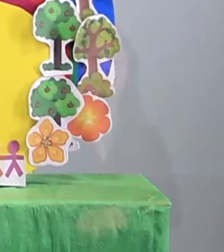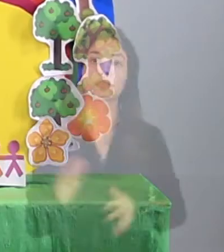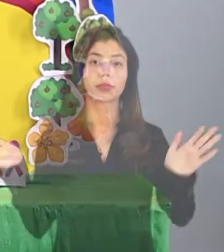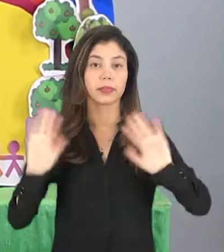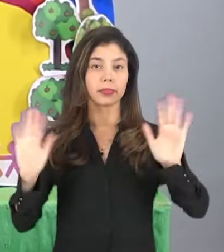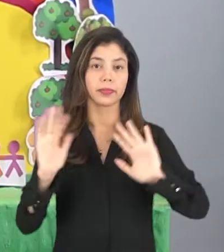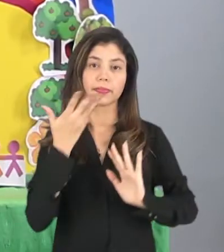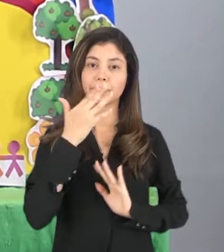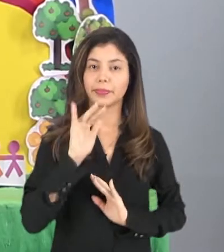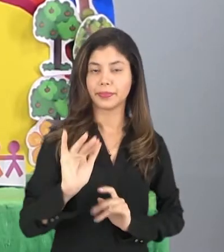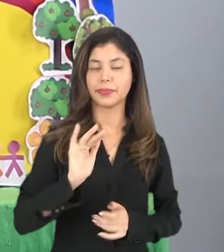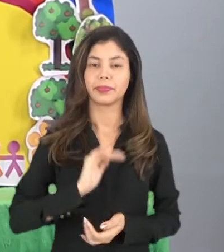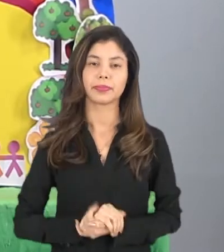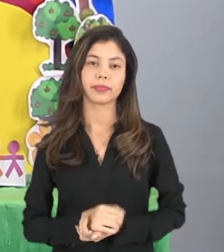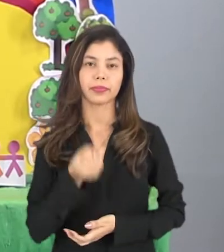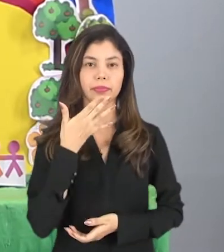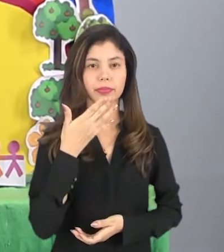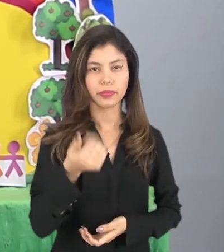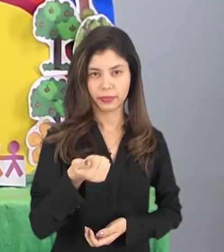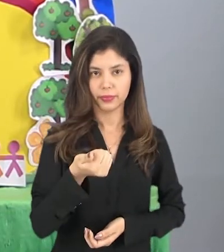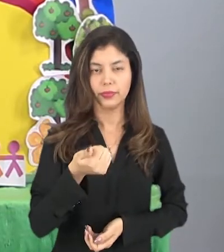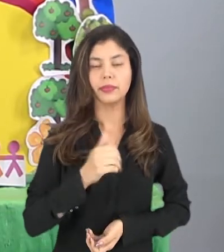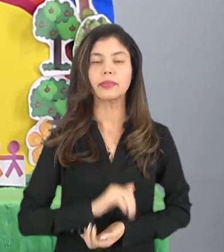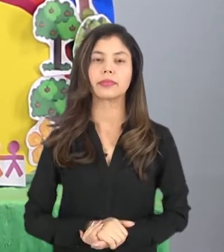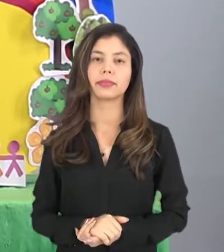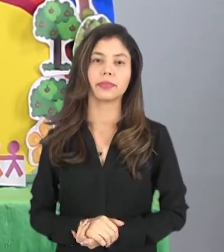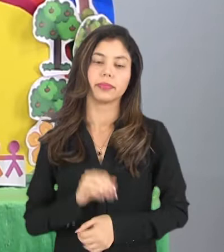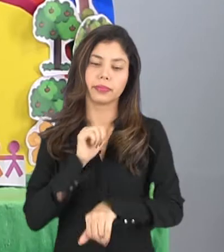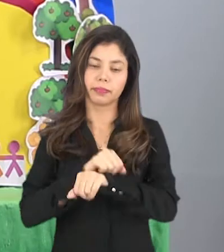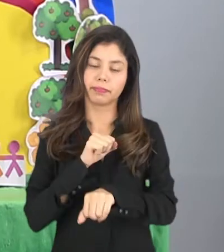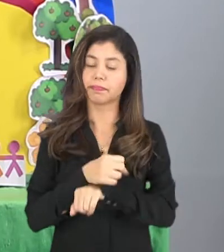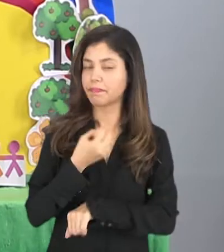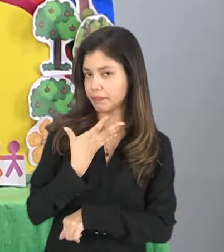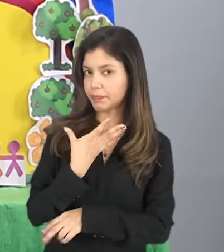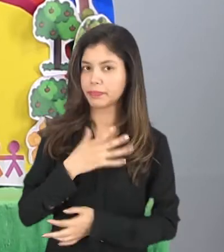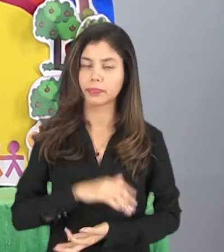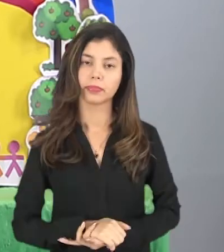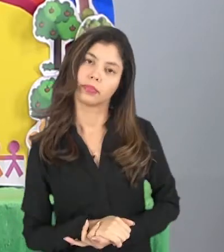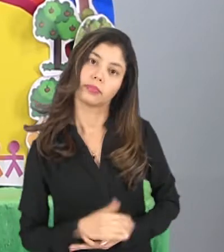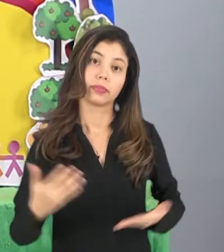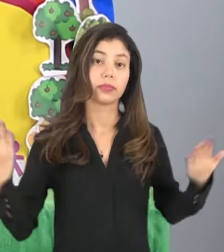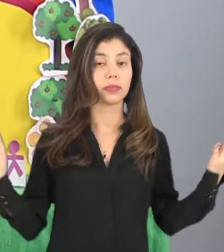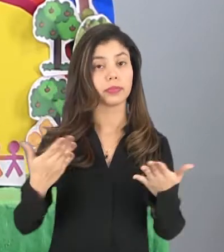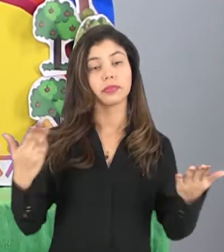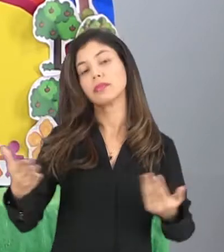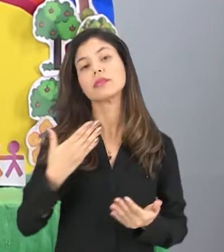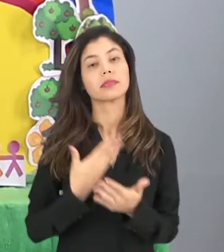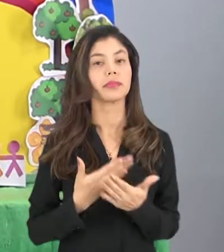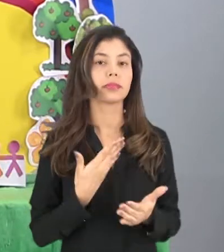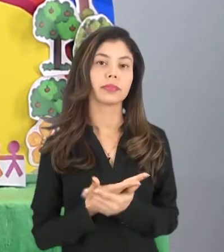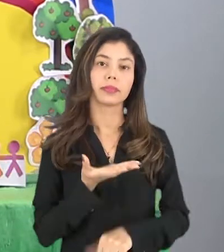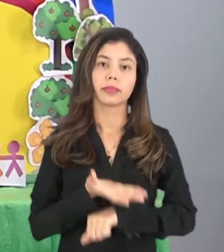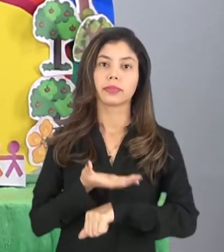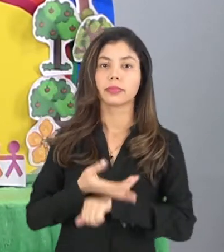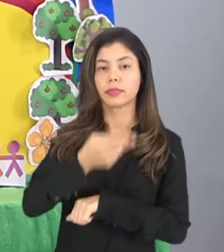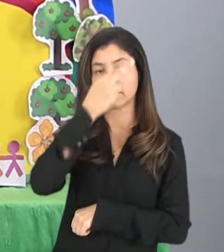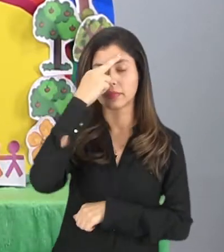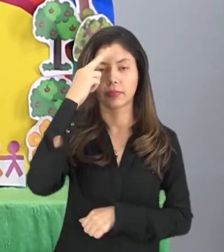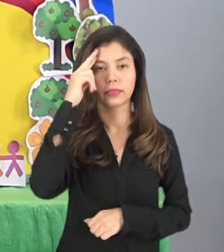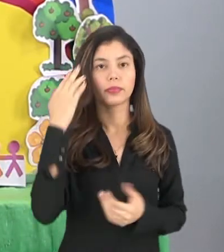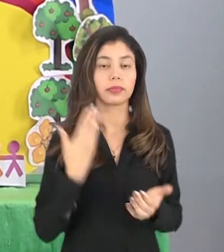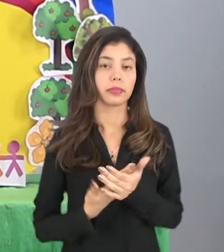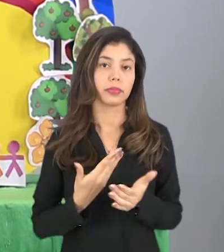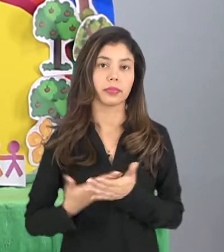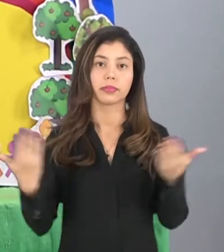Olá crianças, como que vocês estão? Eu espero que bem. Hoje nós vamos estudar a disciplina de história. Na